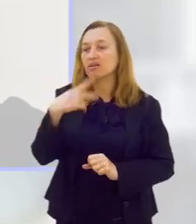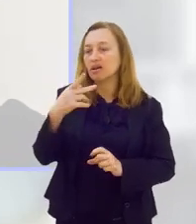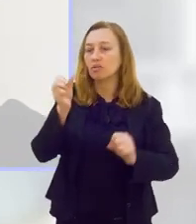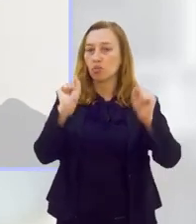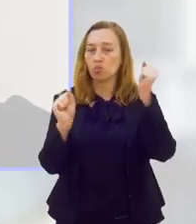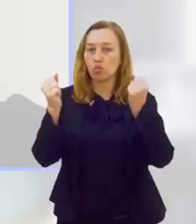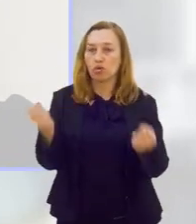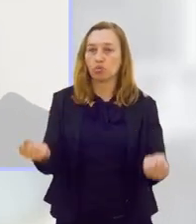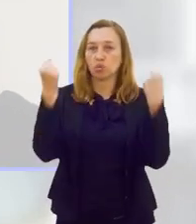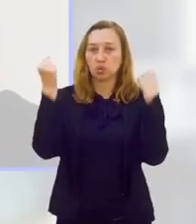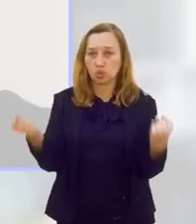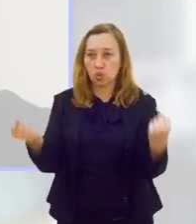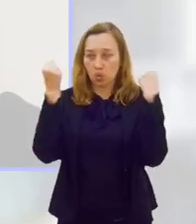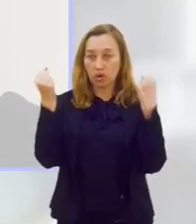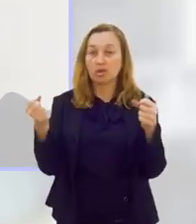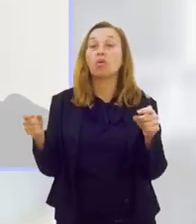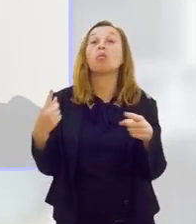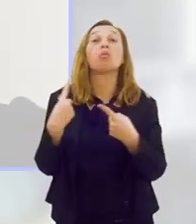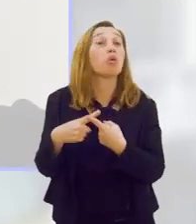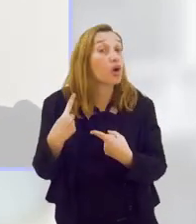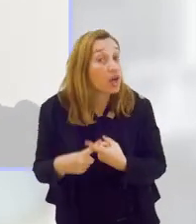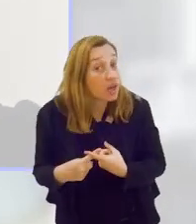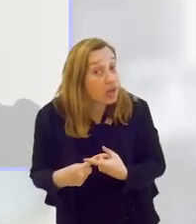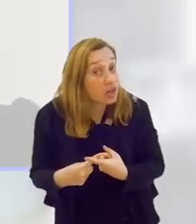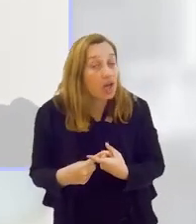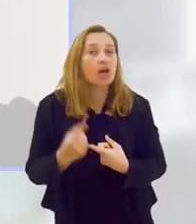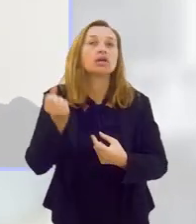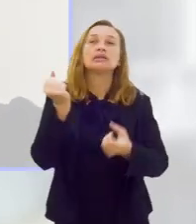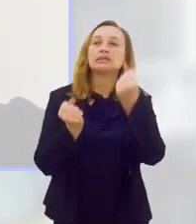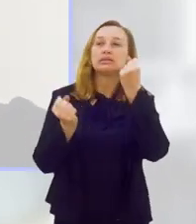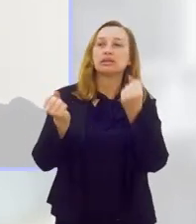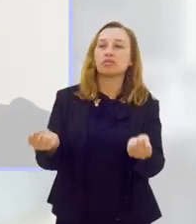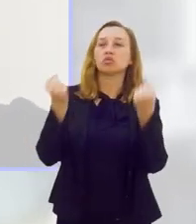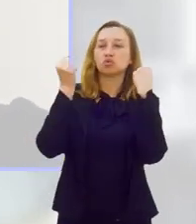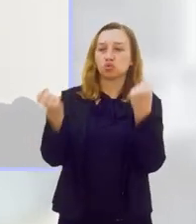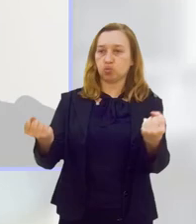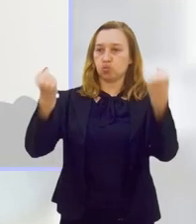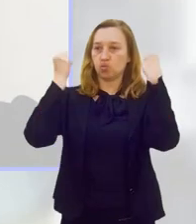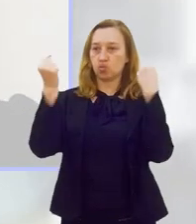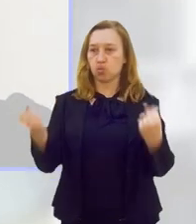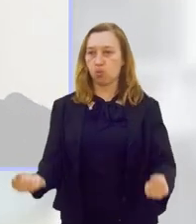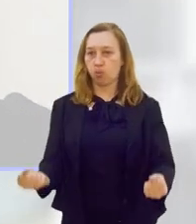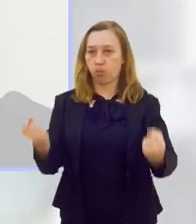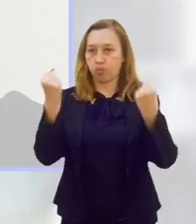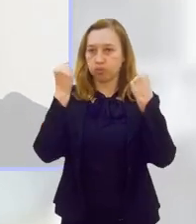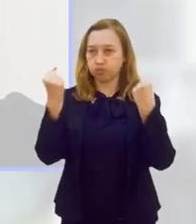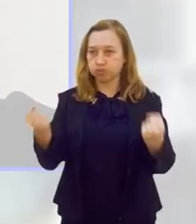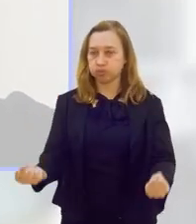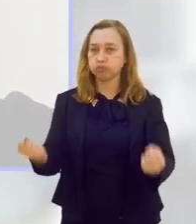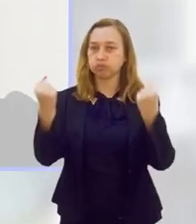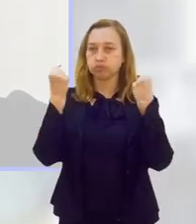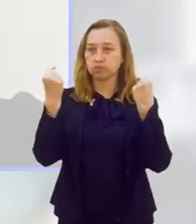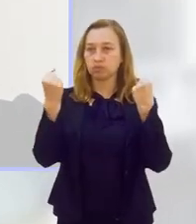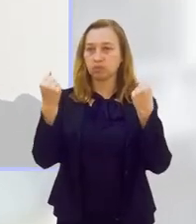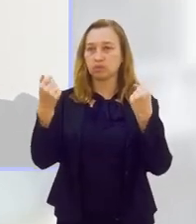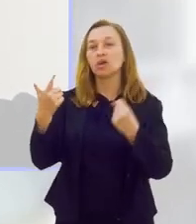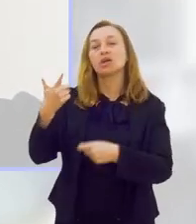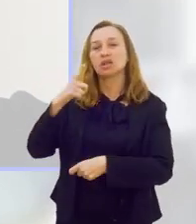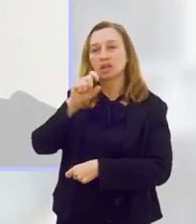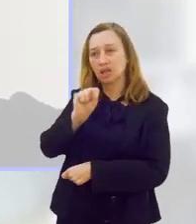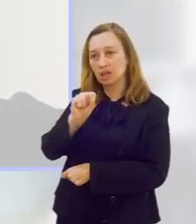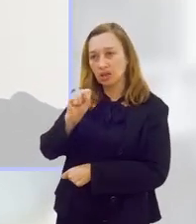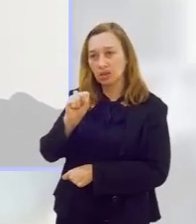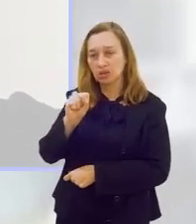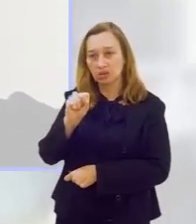você também tem ganhos cardiorrespiratórios e vai além disso, tá? O que se